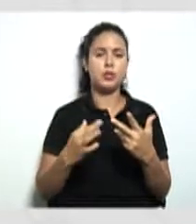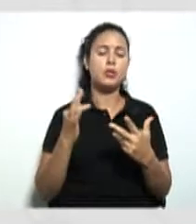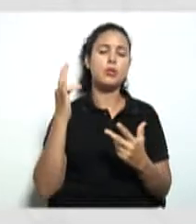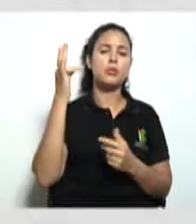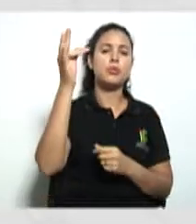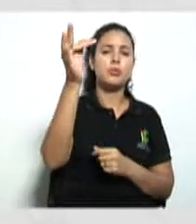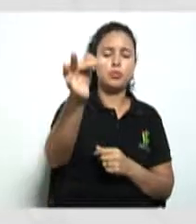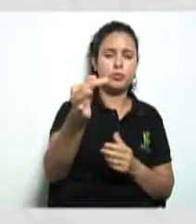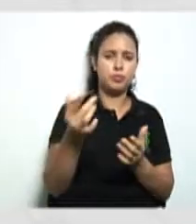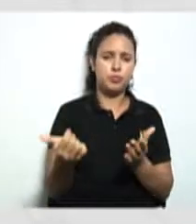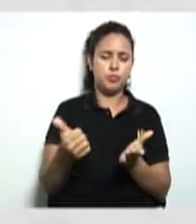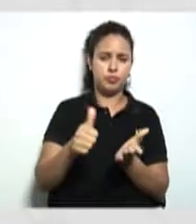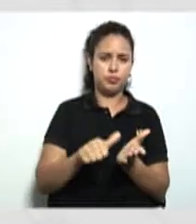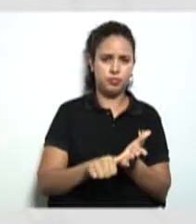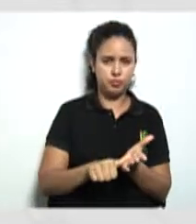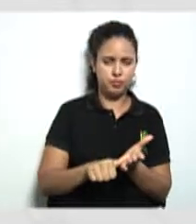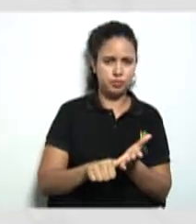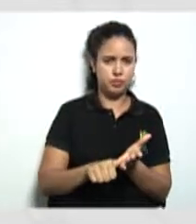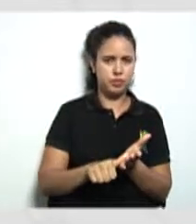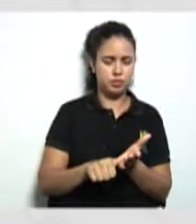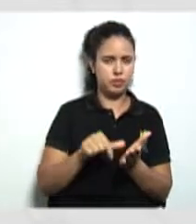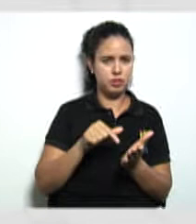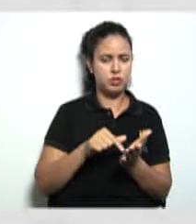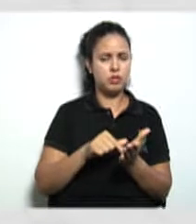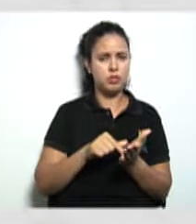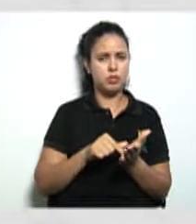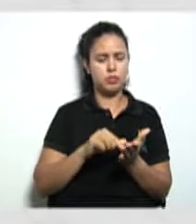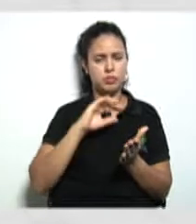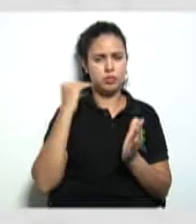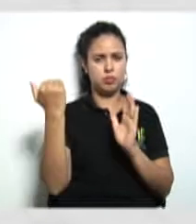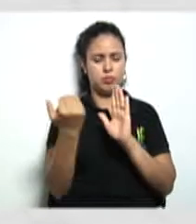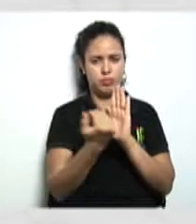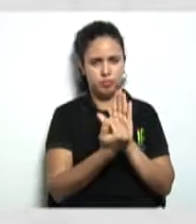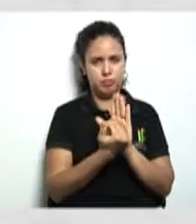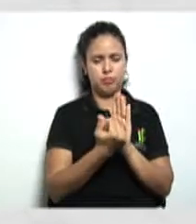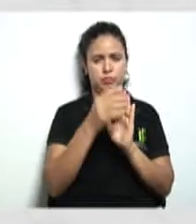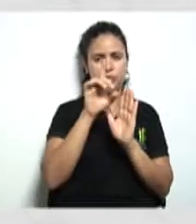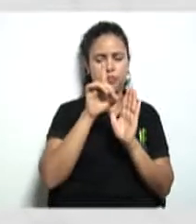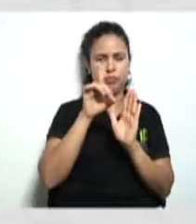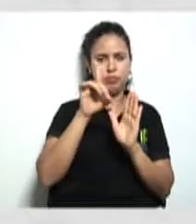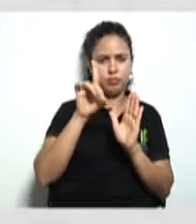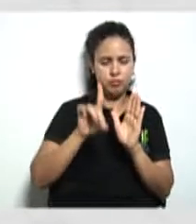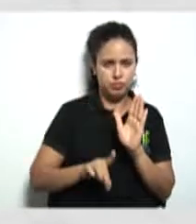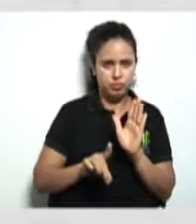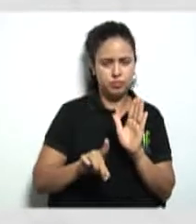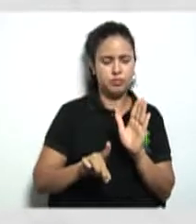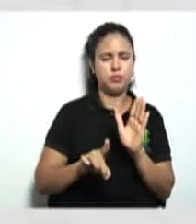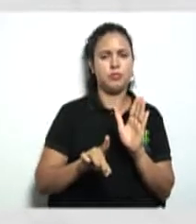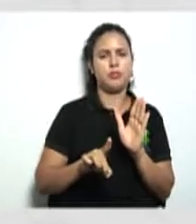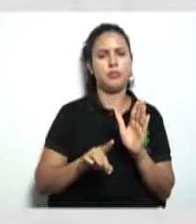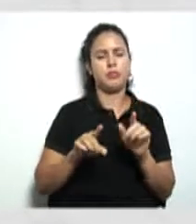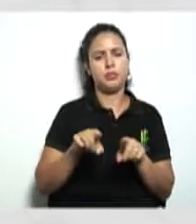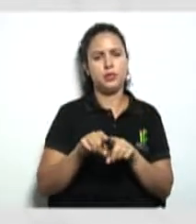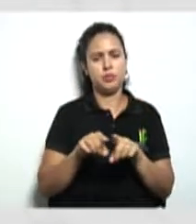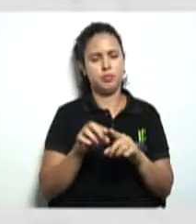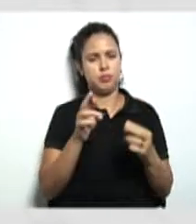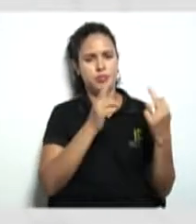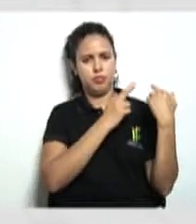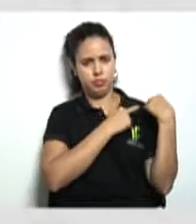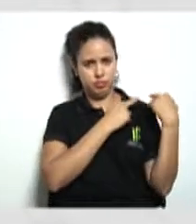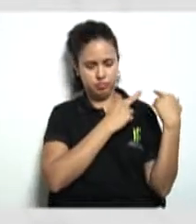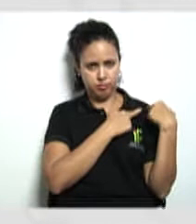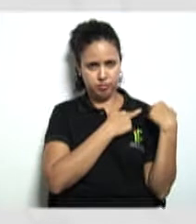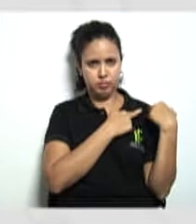cooperados pretendem cumprir os deveres e exercer seus direitos de cooperados? Por quê? Porque dentro da